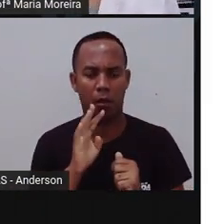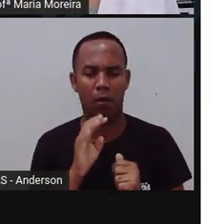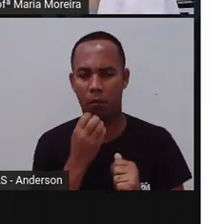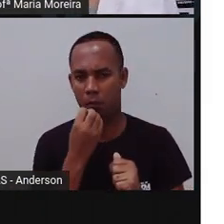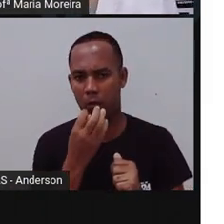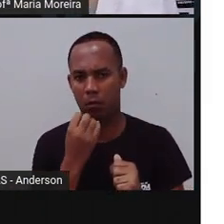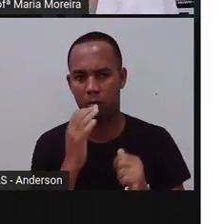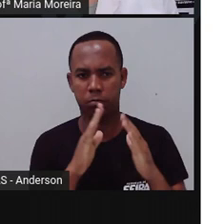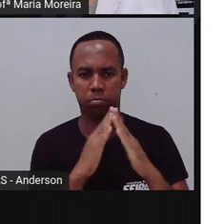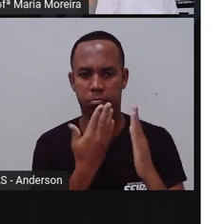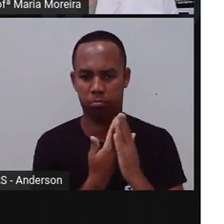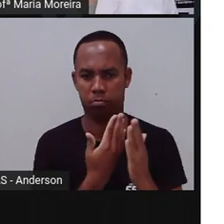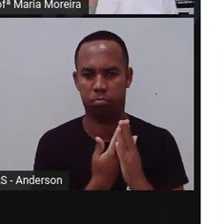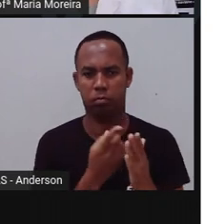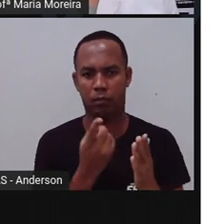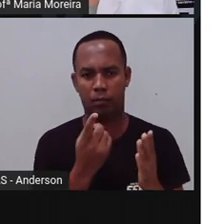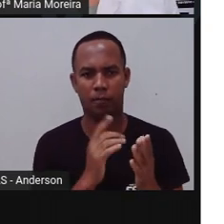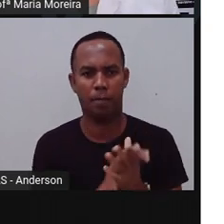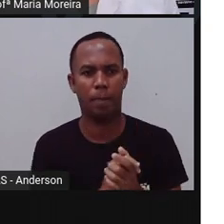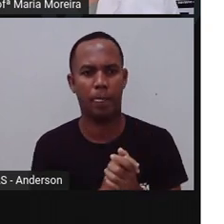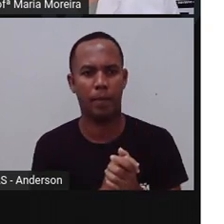ir para a escola, né?